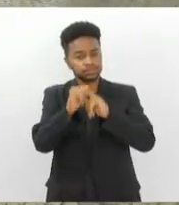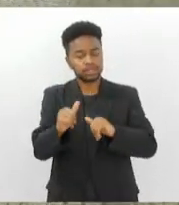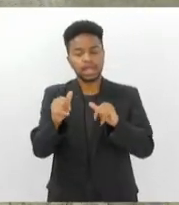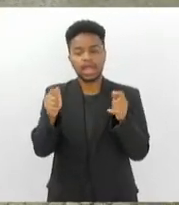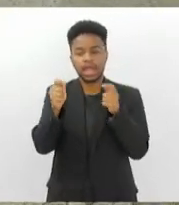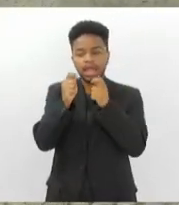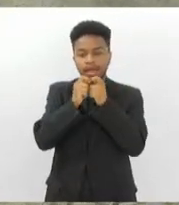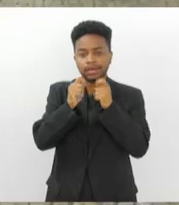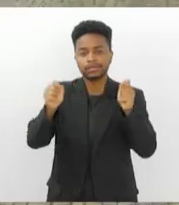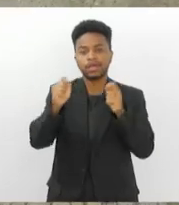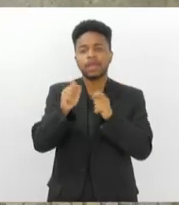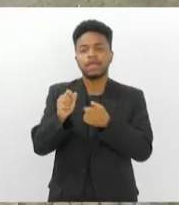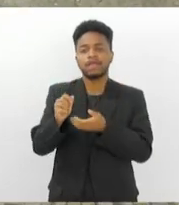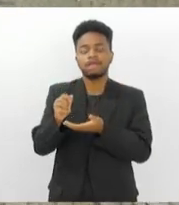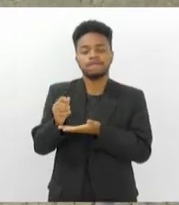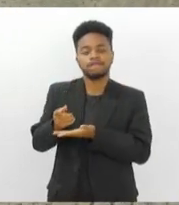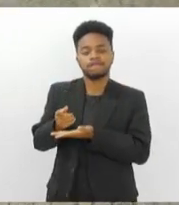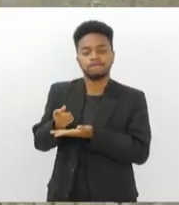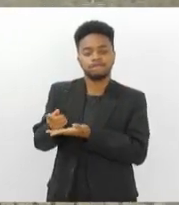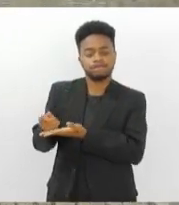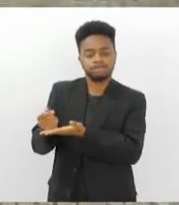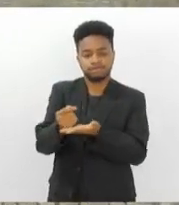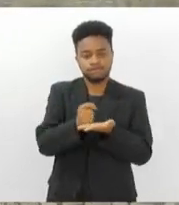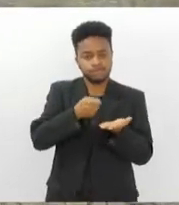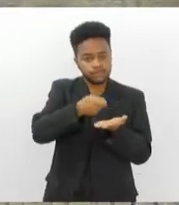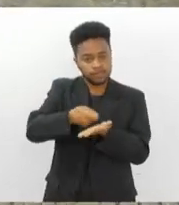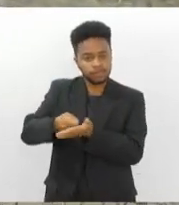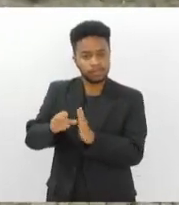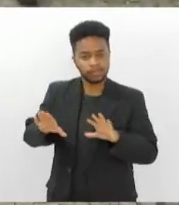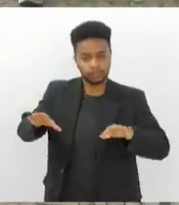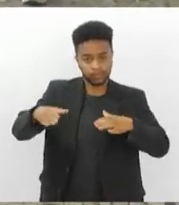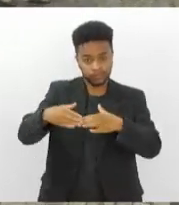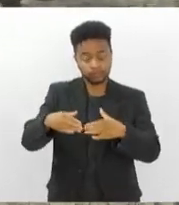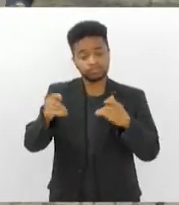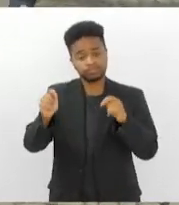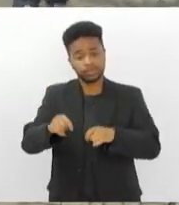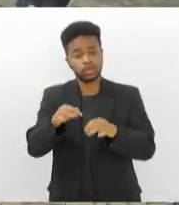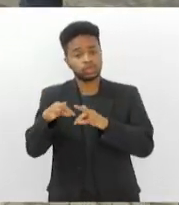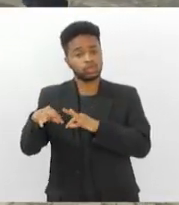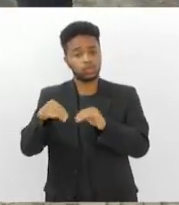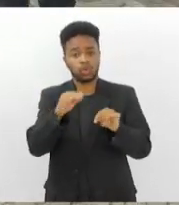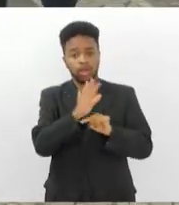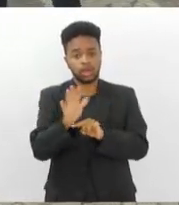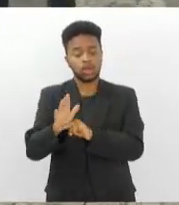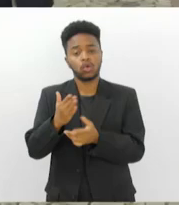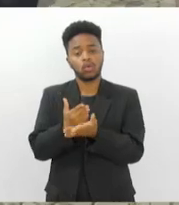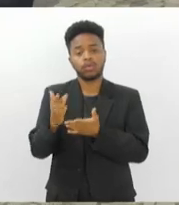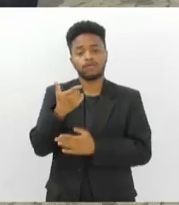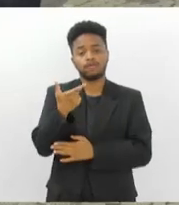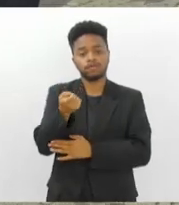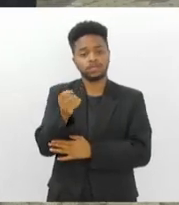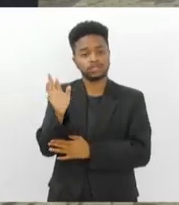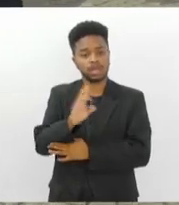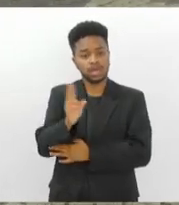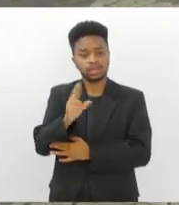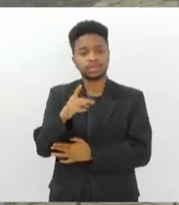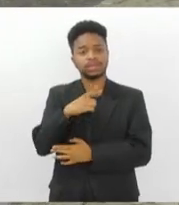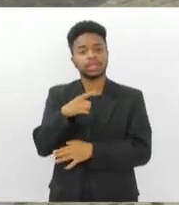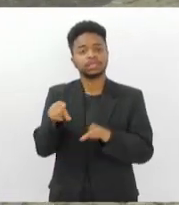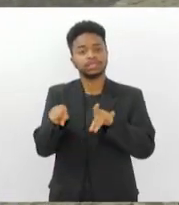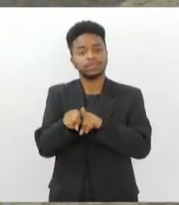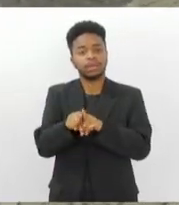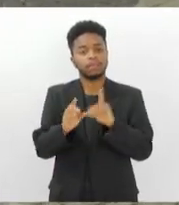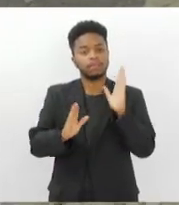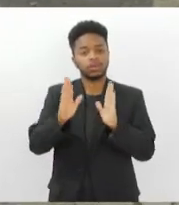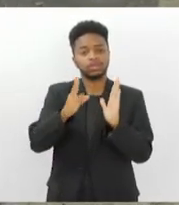campanha de financiamento coletivo, e a ideia é que todos possam contribuir. Começa com 20 reais e temos mais 30 dias de